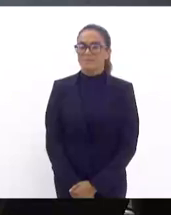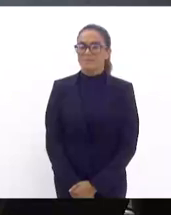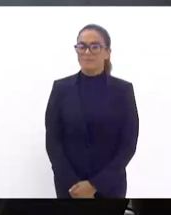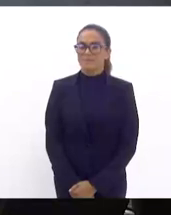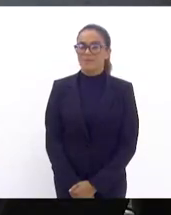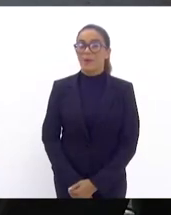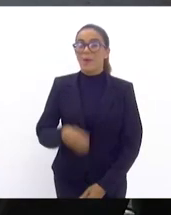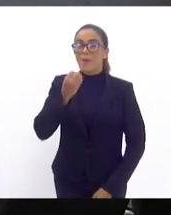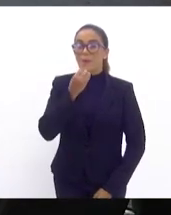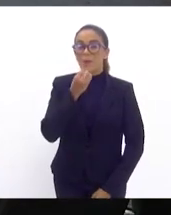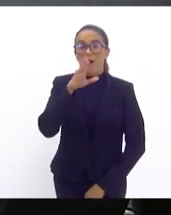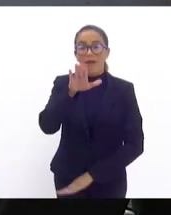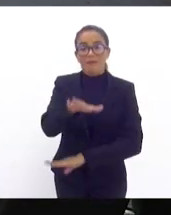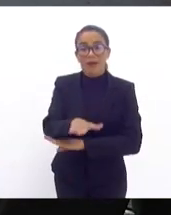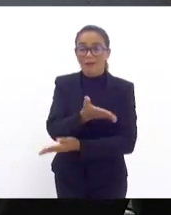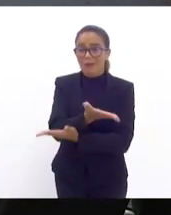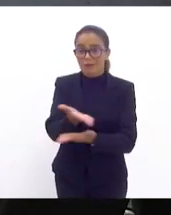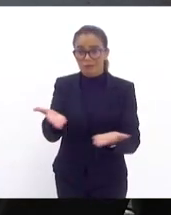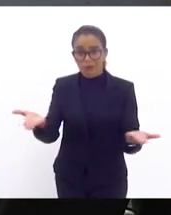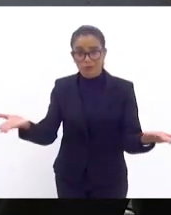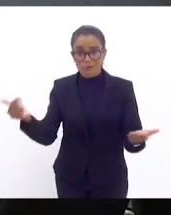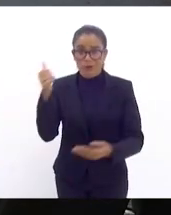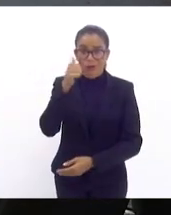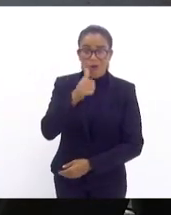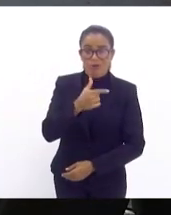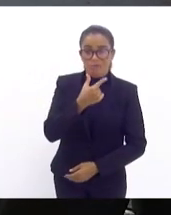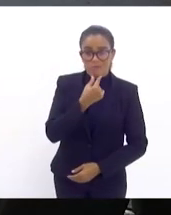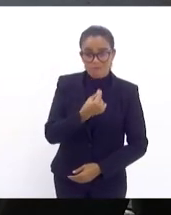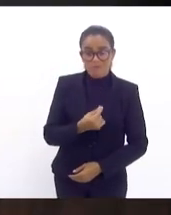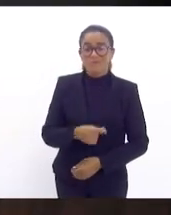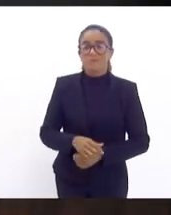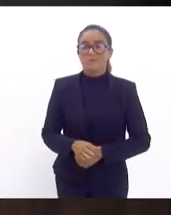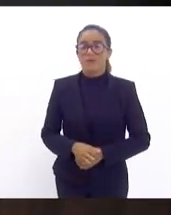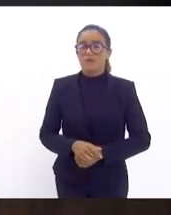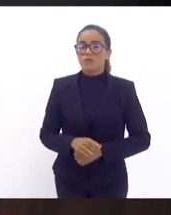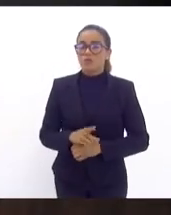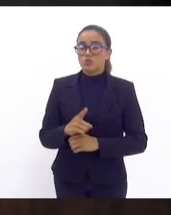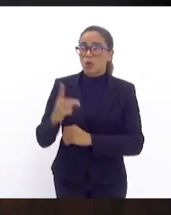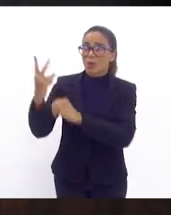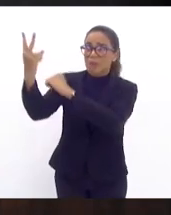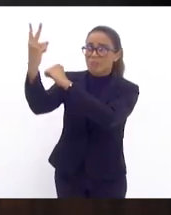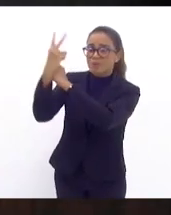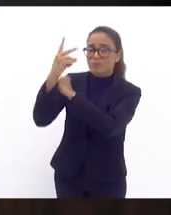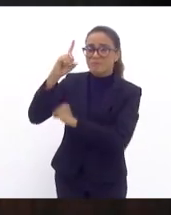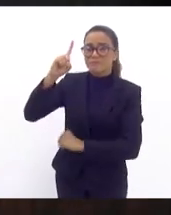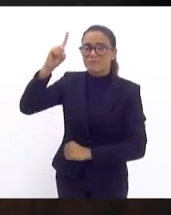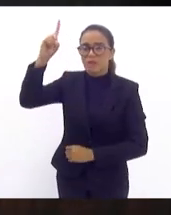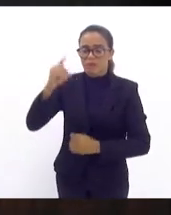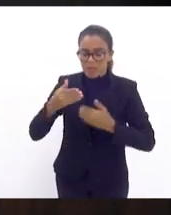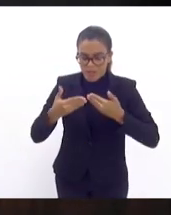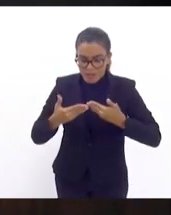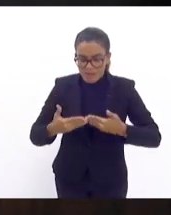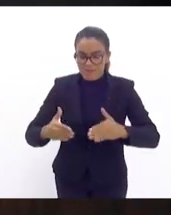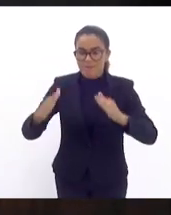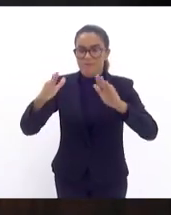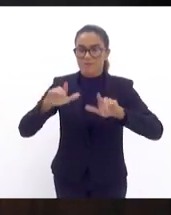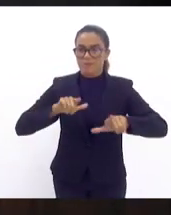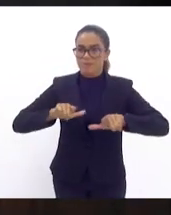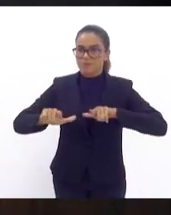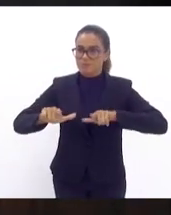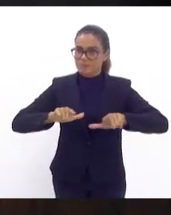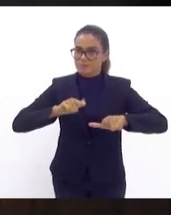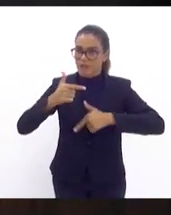Boa tarde a todos e todas. Havendo um número legal e sob a proteção de Deus, iniciamos os nossos trabalhos.